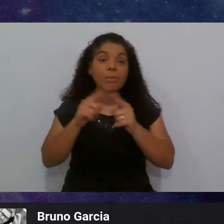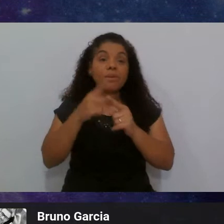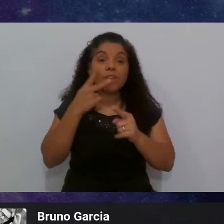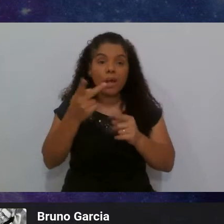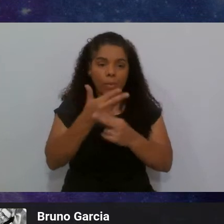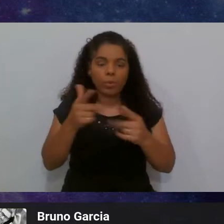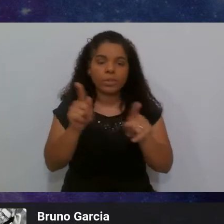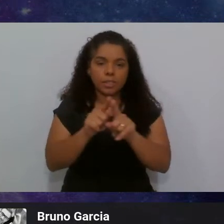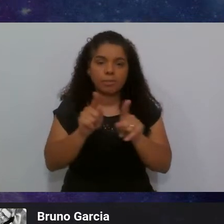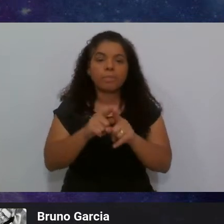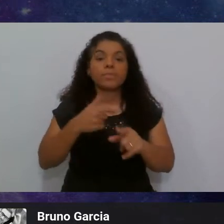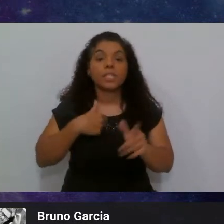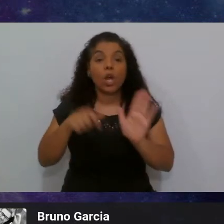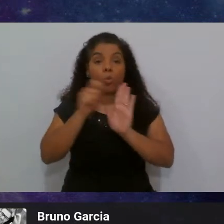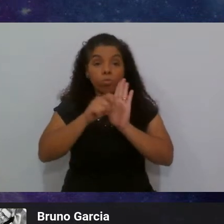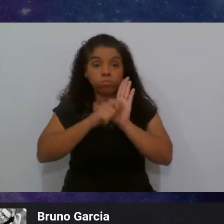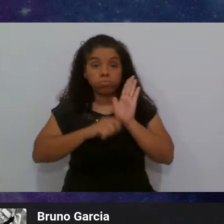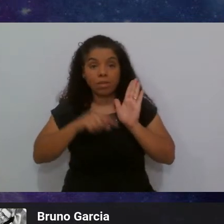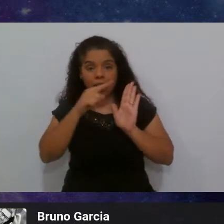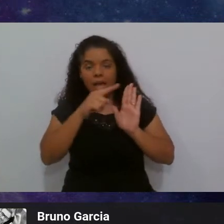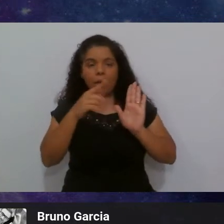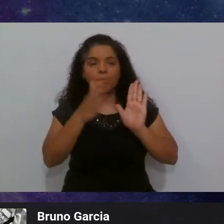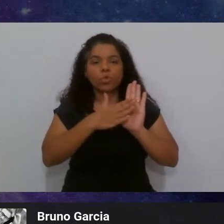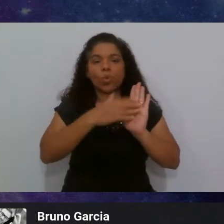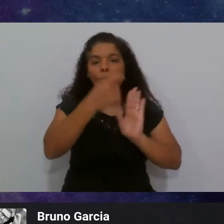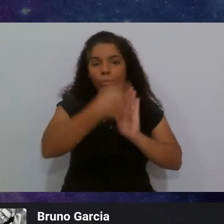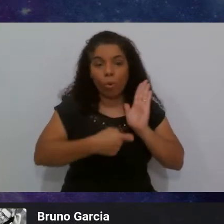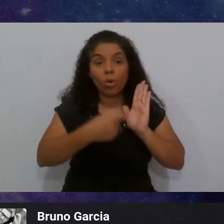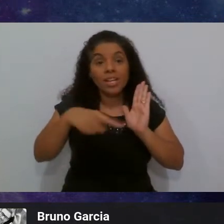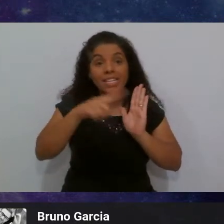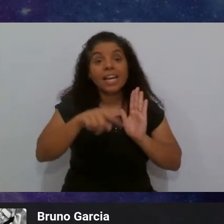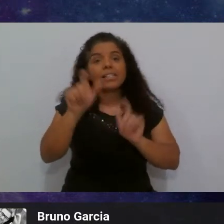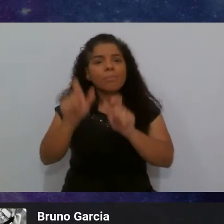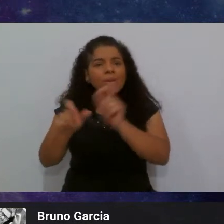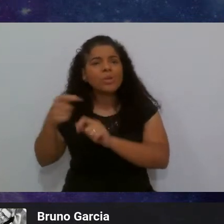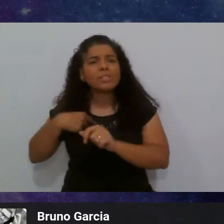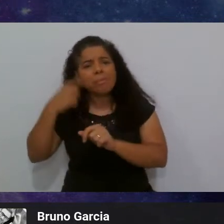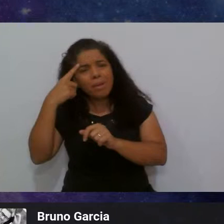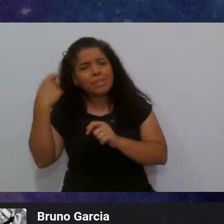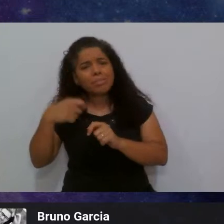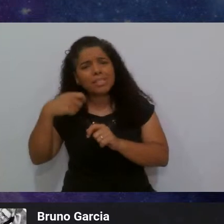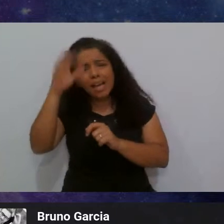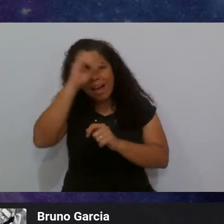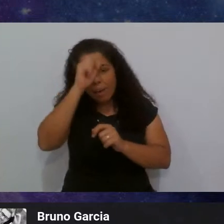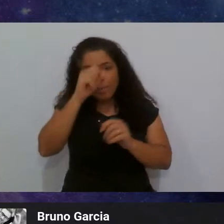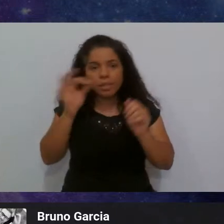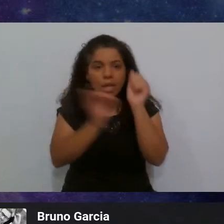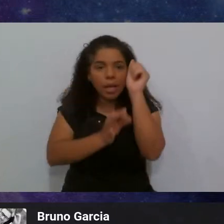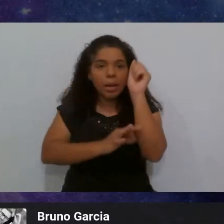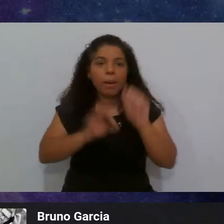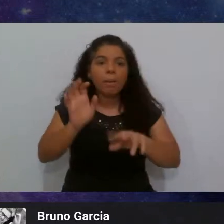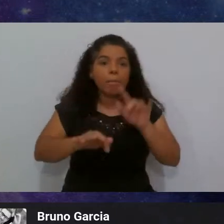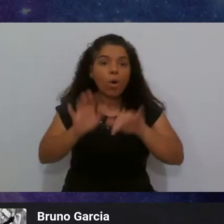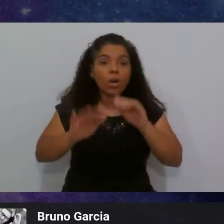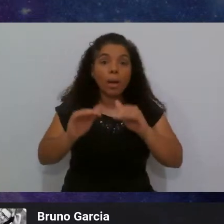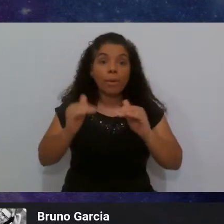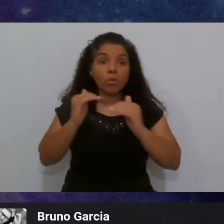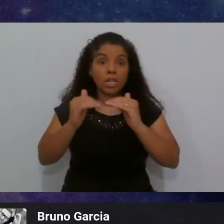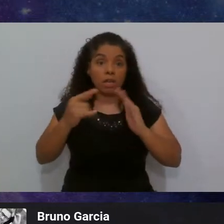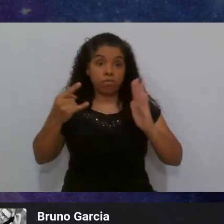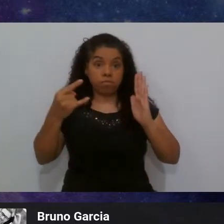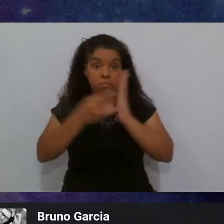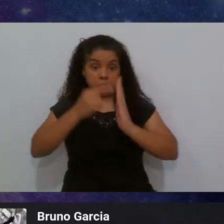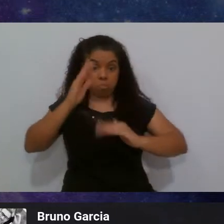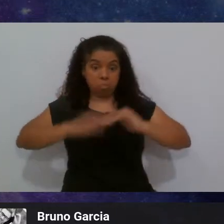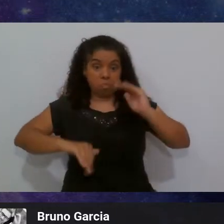que eu escrevi lá no post, é que as pessoas pensam que elas precisam aprender a programar num nível de um desenvolvedor,